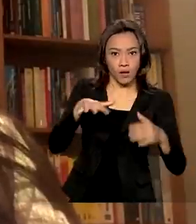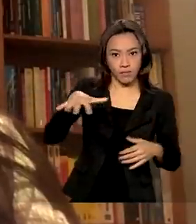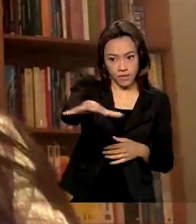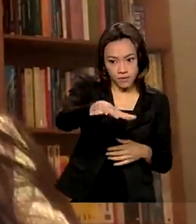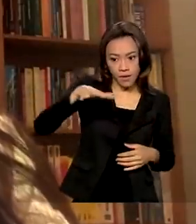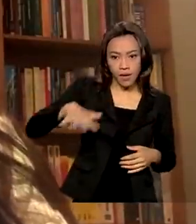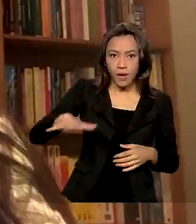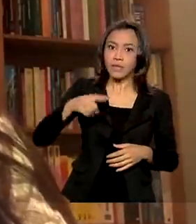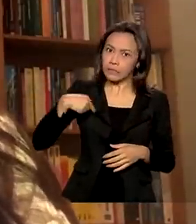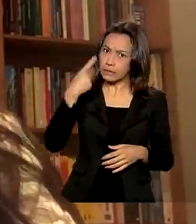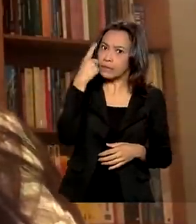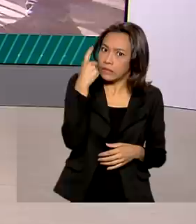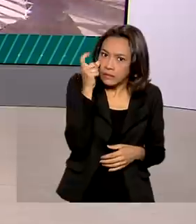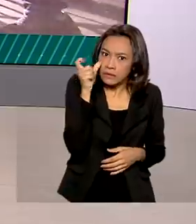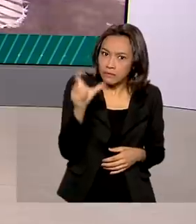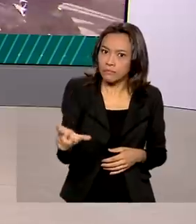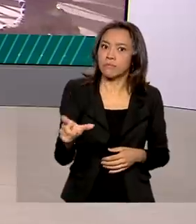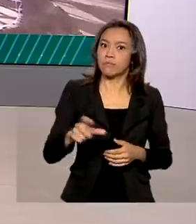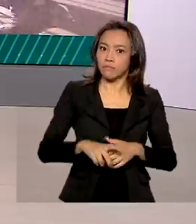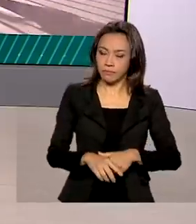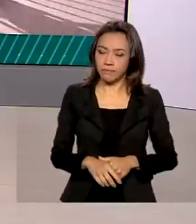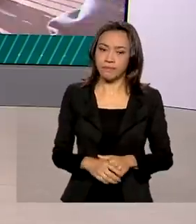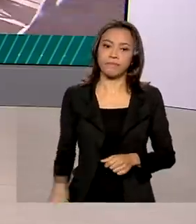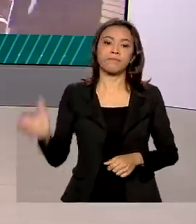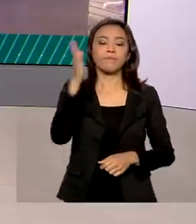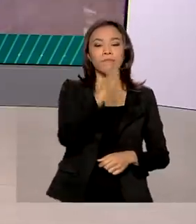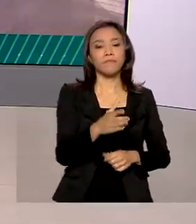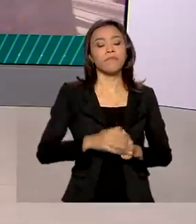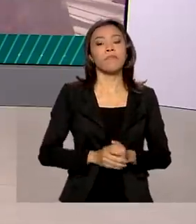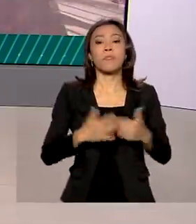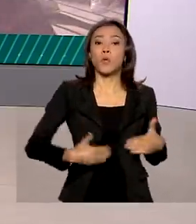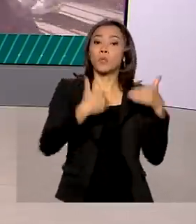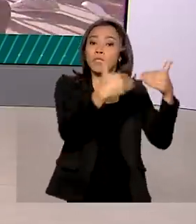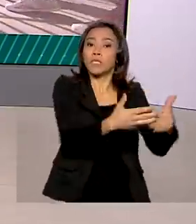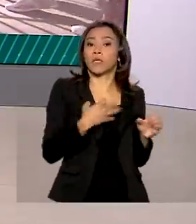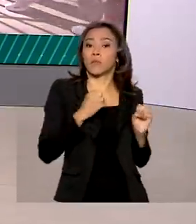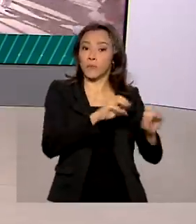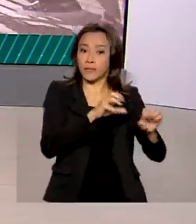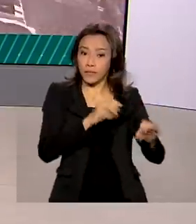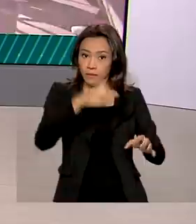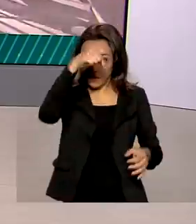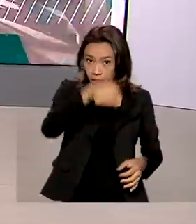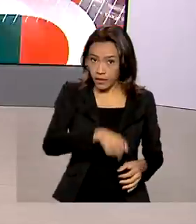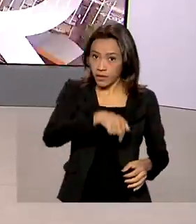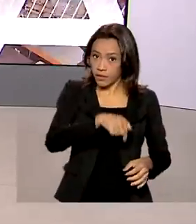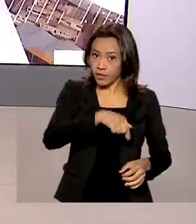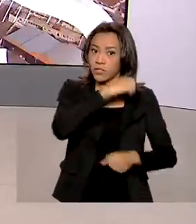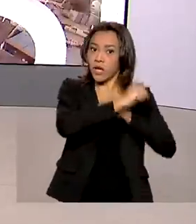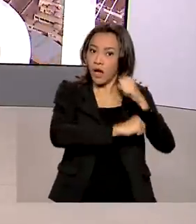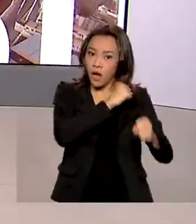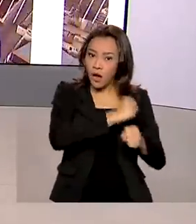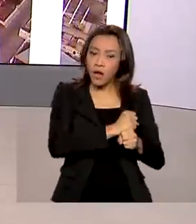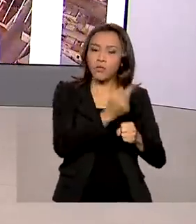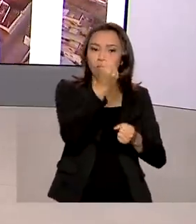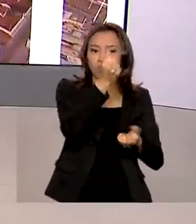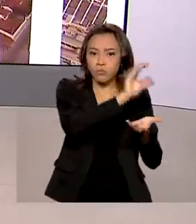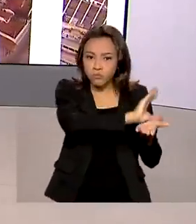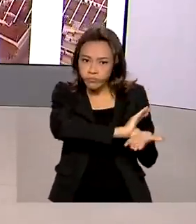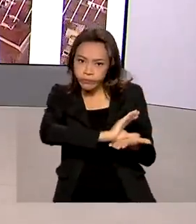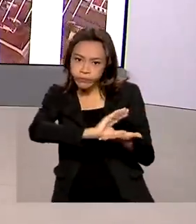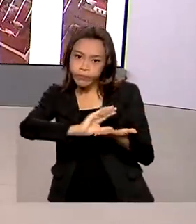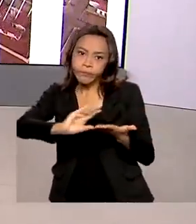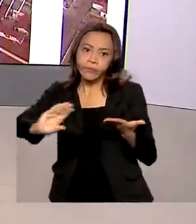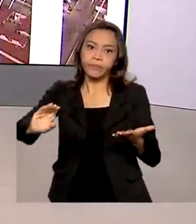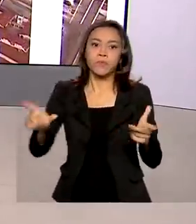interessante. O Ministério da Educação repassou só este ano ao Programa Nacional de